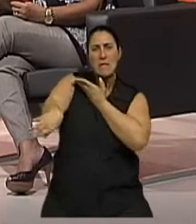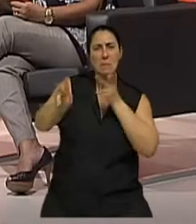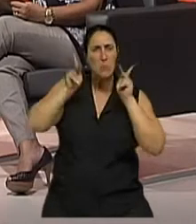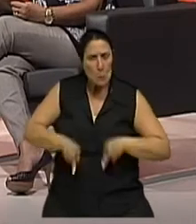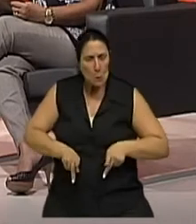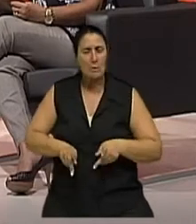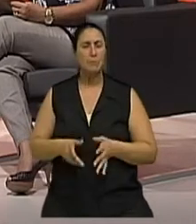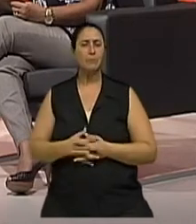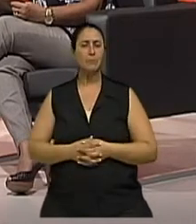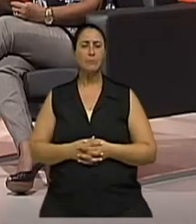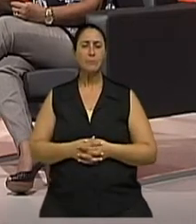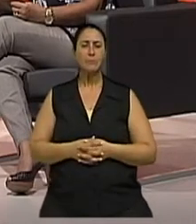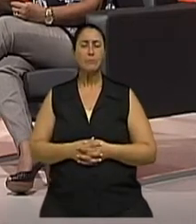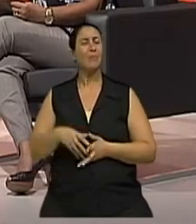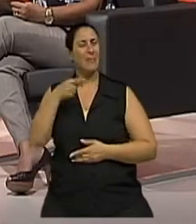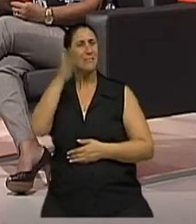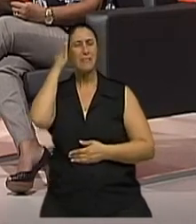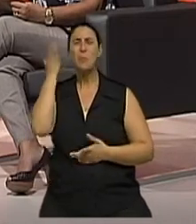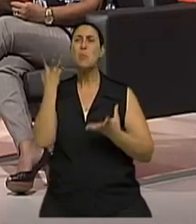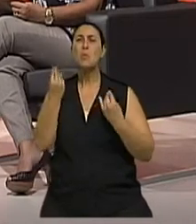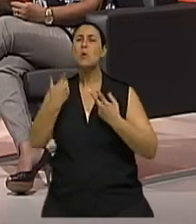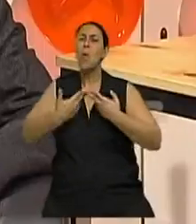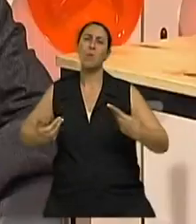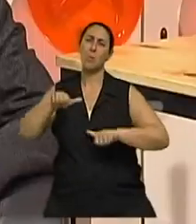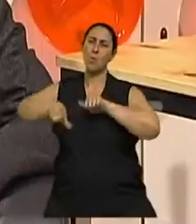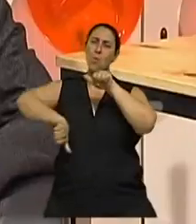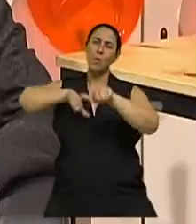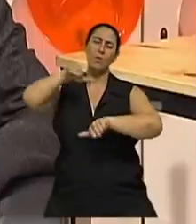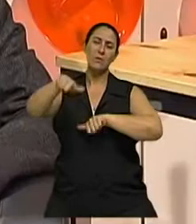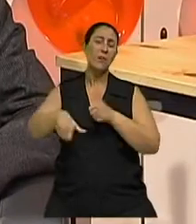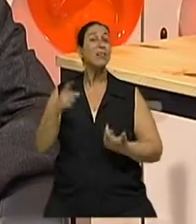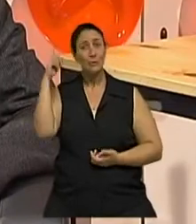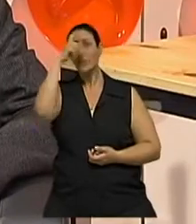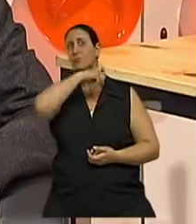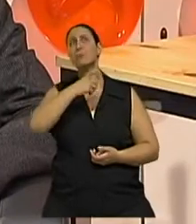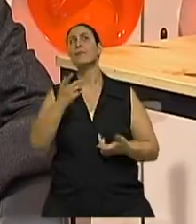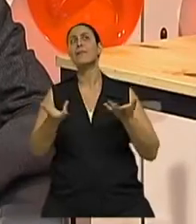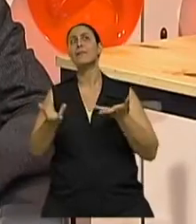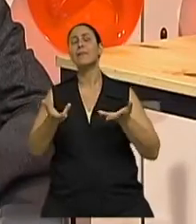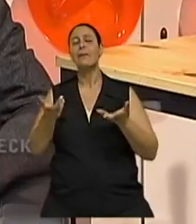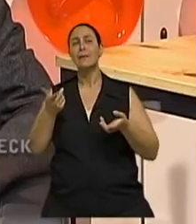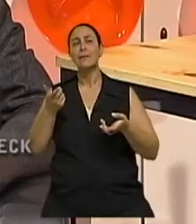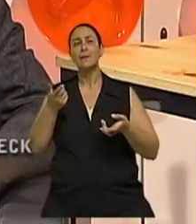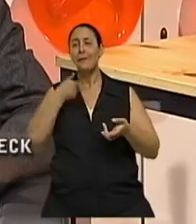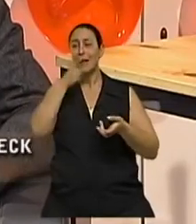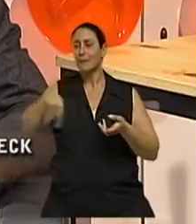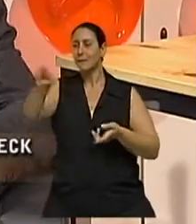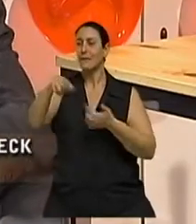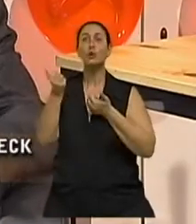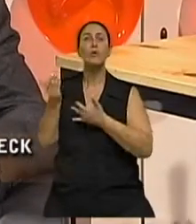que a gente está vivendo nesse momento aí no mundo todo, essa mudança toda, que é difícil de imaginar como é que esses jovens